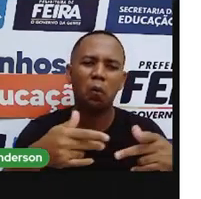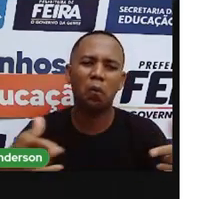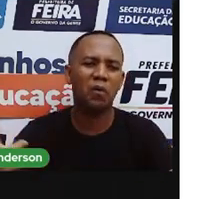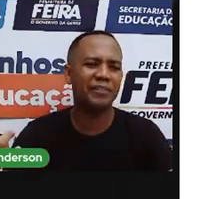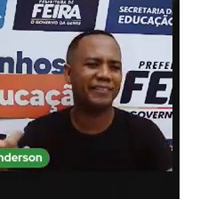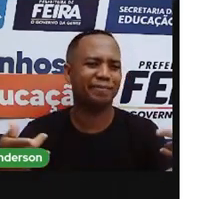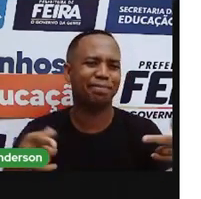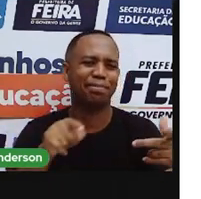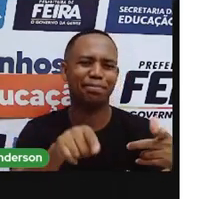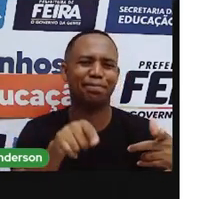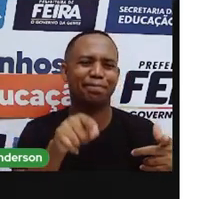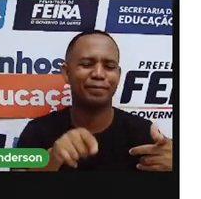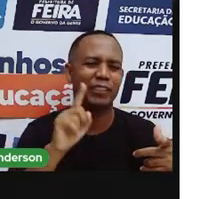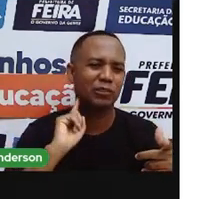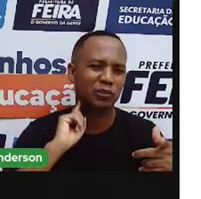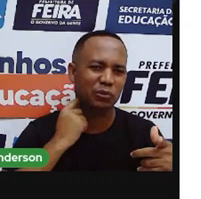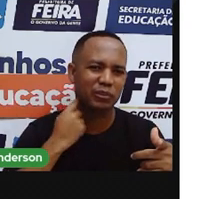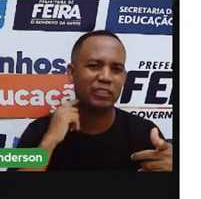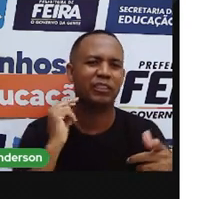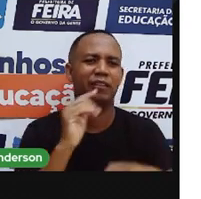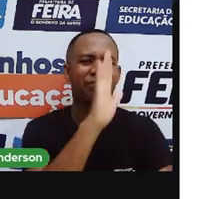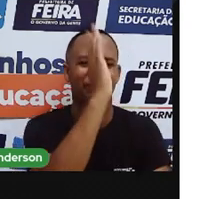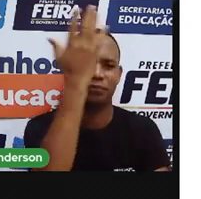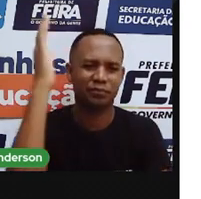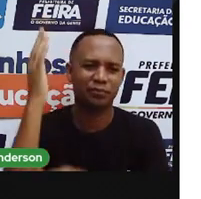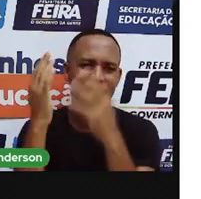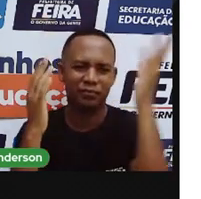de casa, a acaba poluindo o meio ambiente.